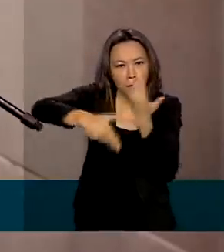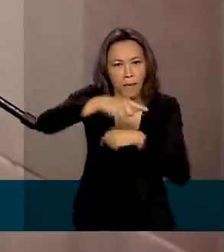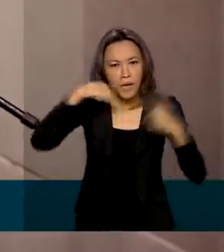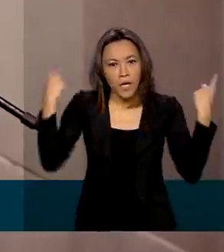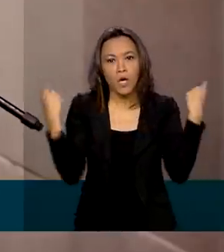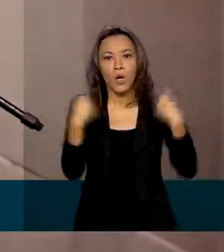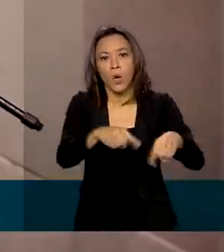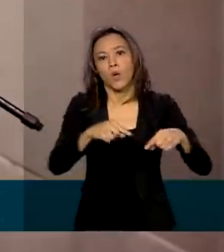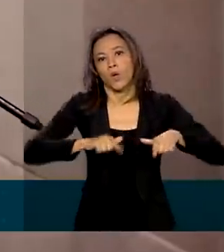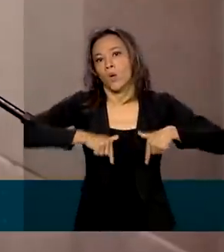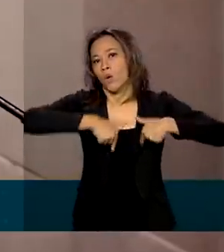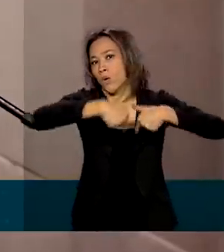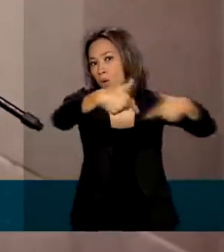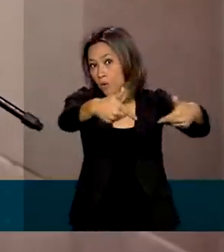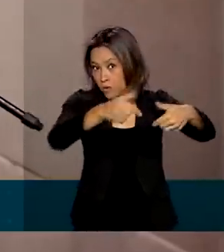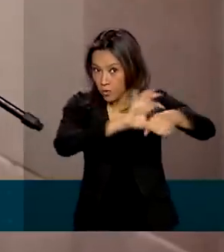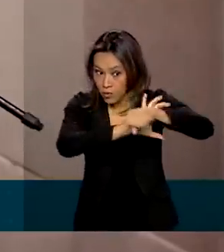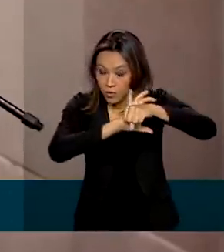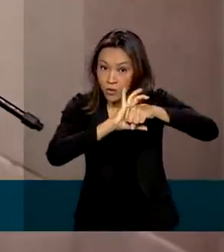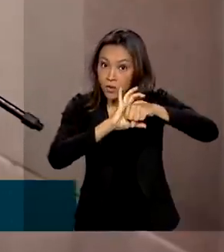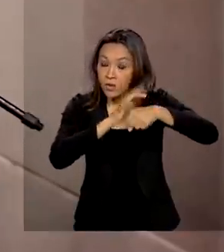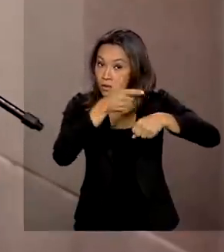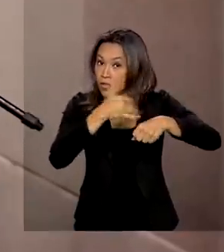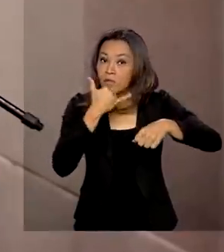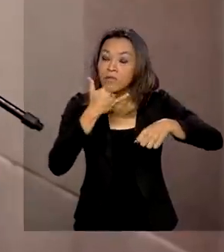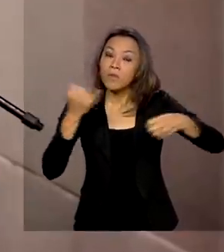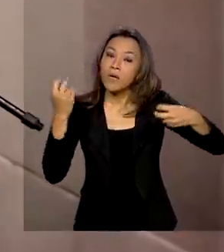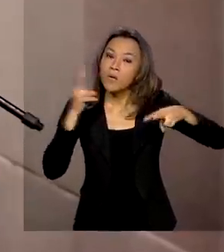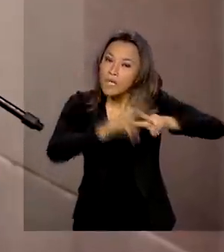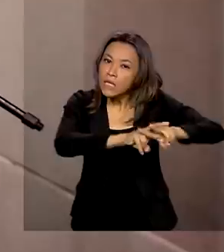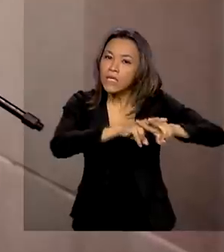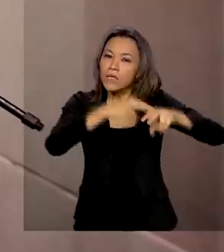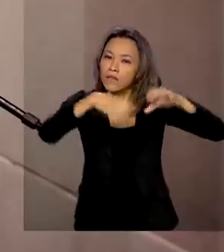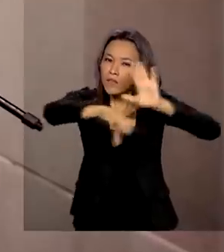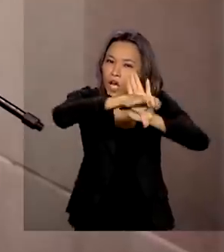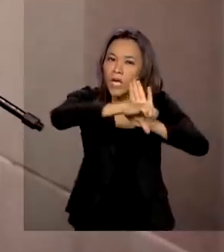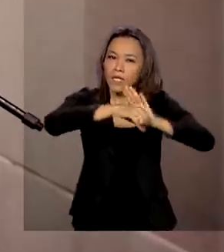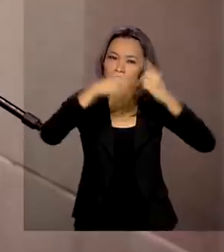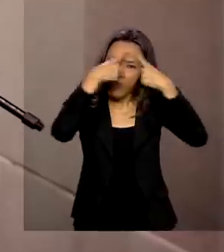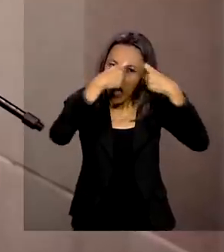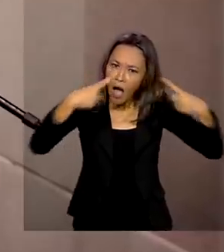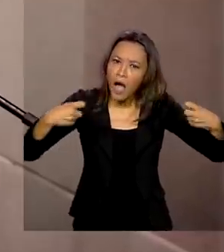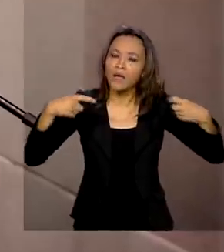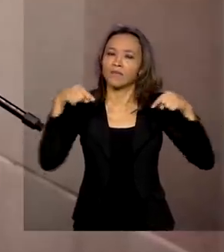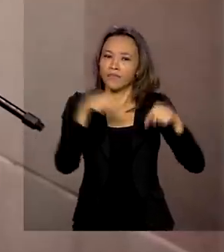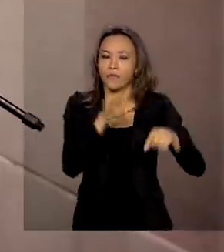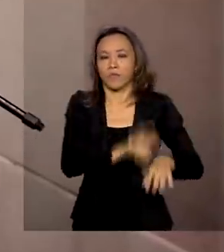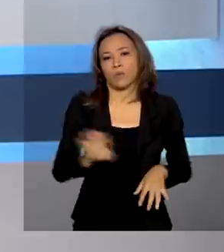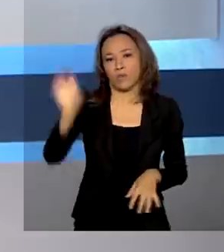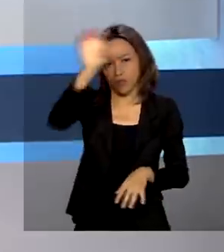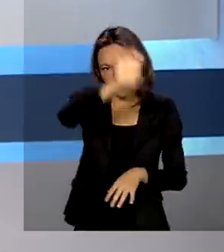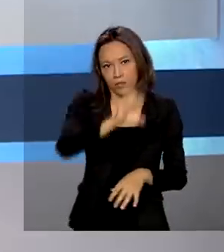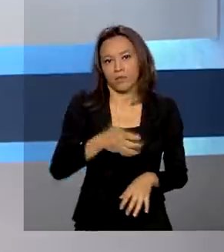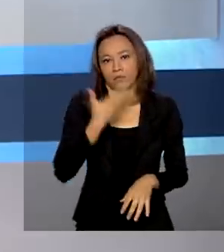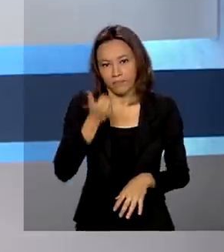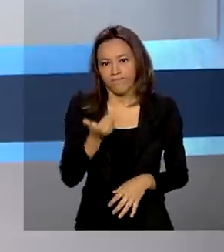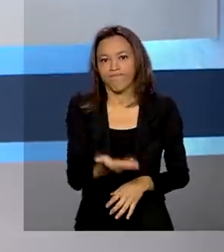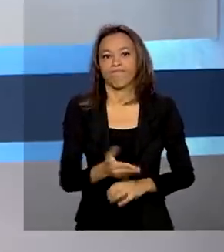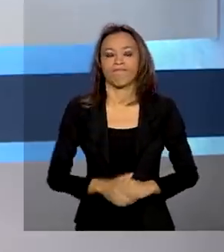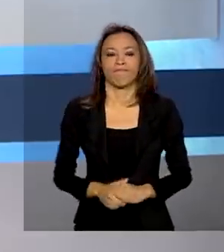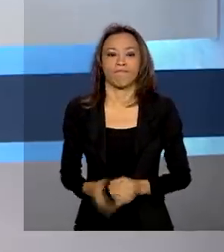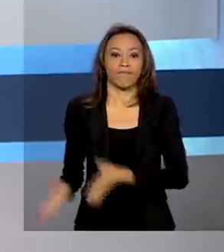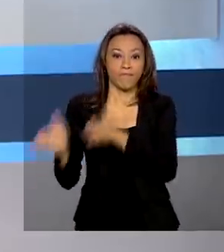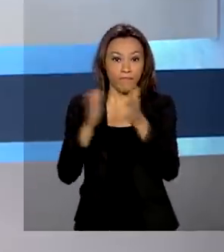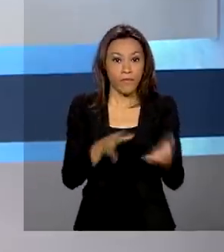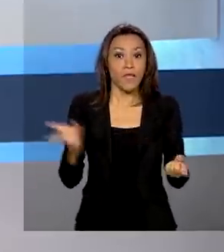serão esforços para um melhor enfrentamento da criminalidade e da violência nos estados. Além